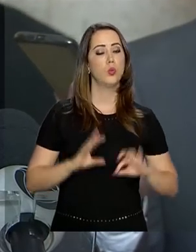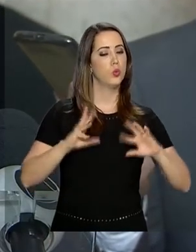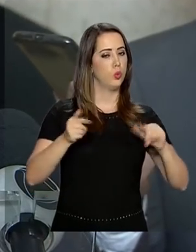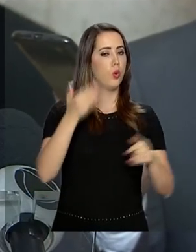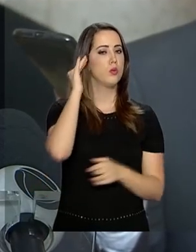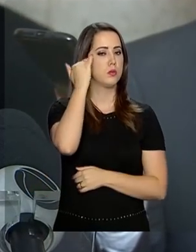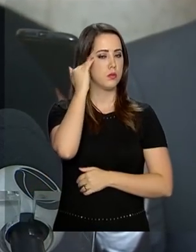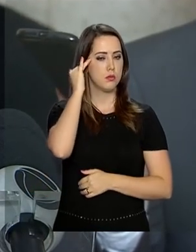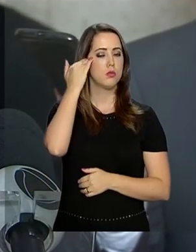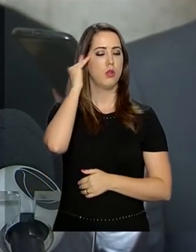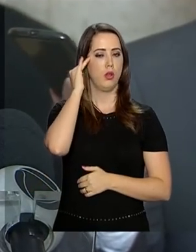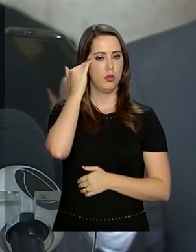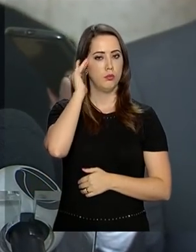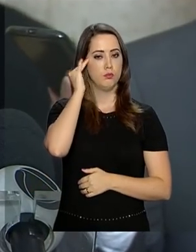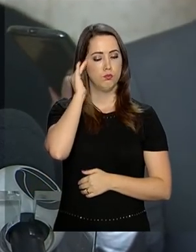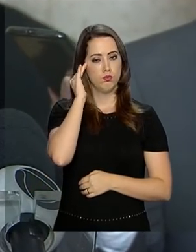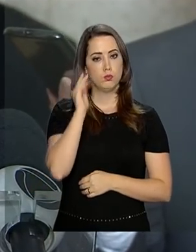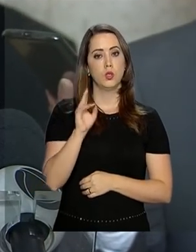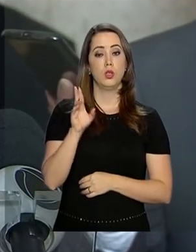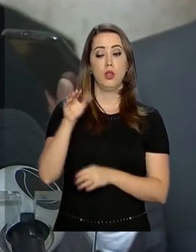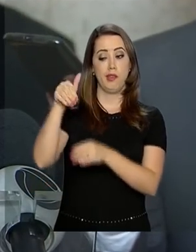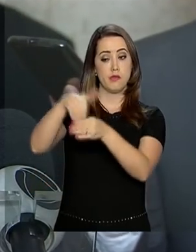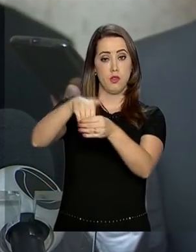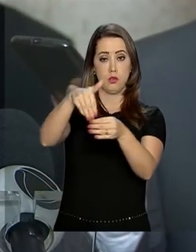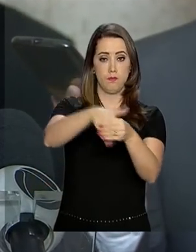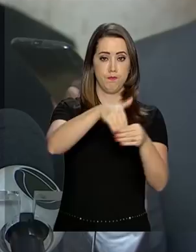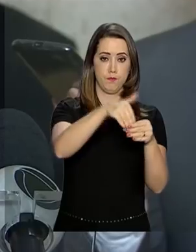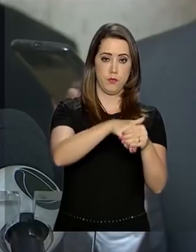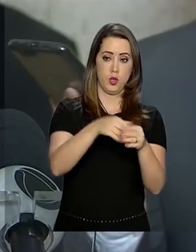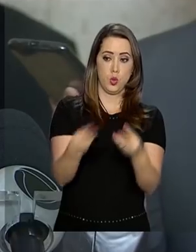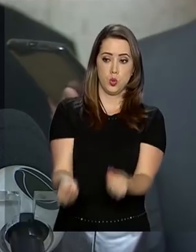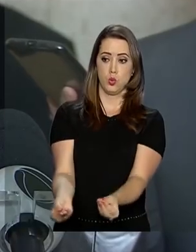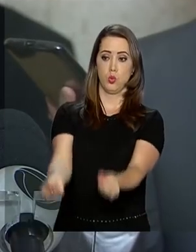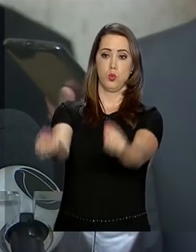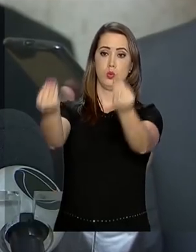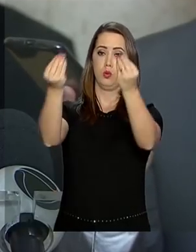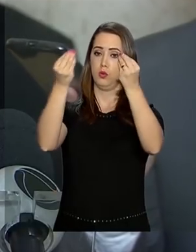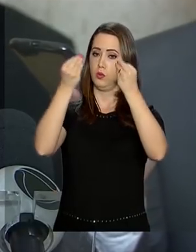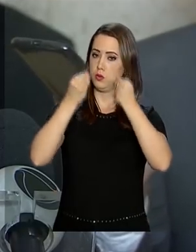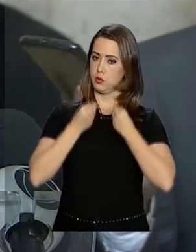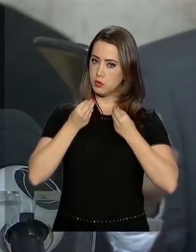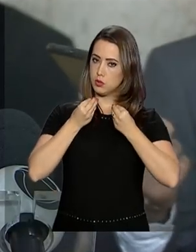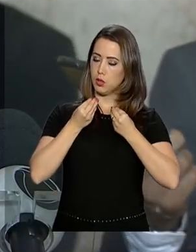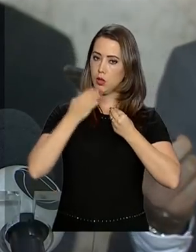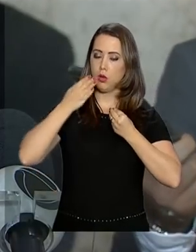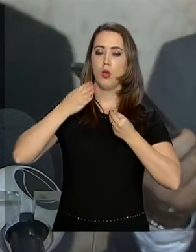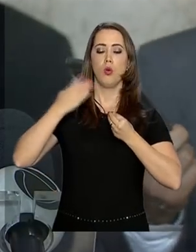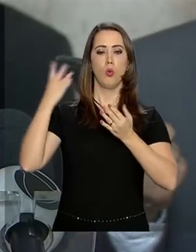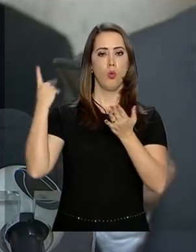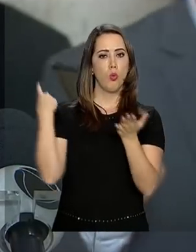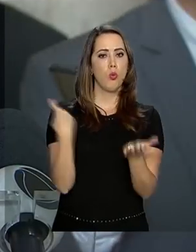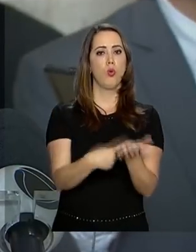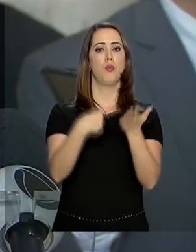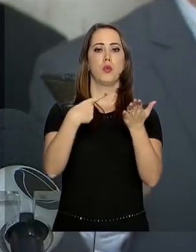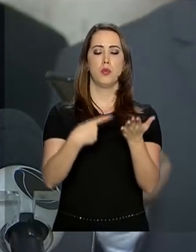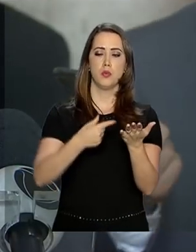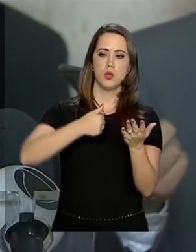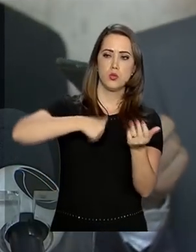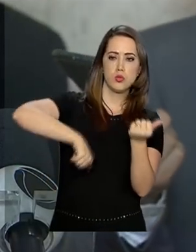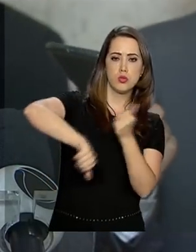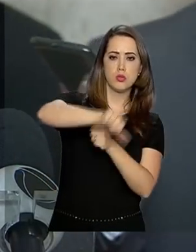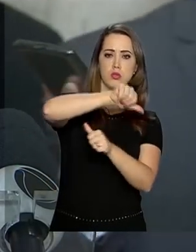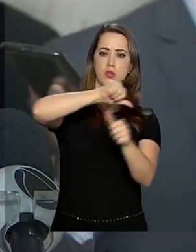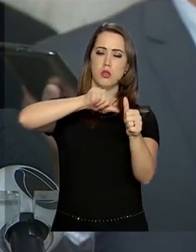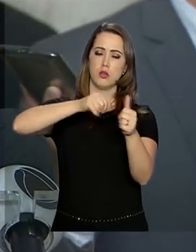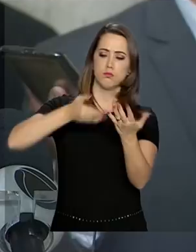compreendem que a urna nos deu uma atribuição de construir uma nova forma de relacionamento